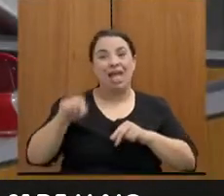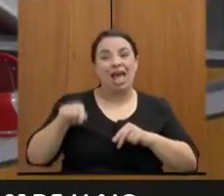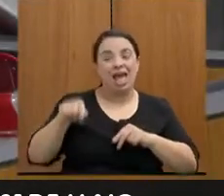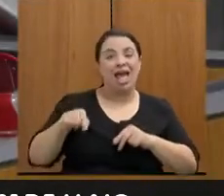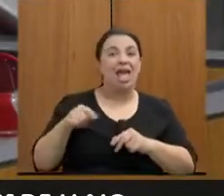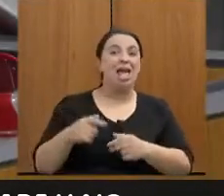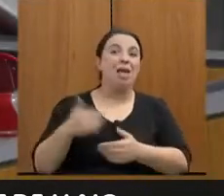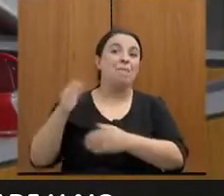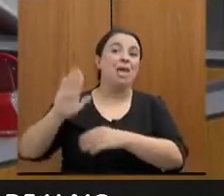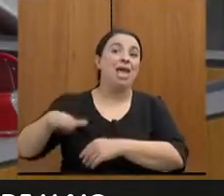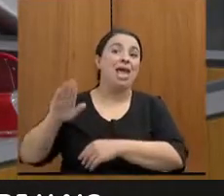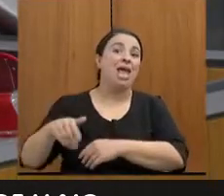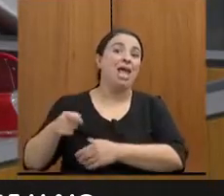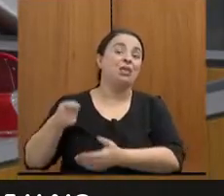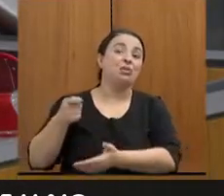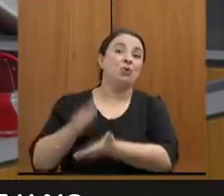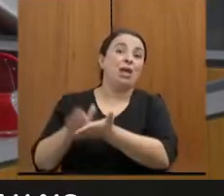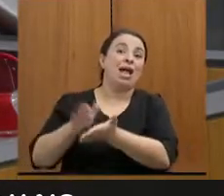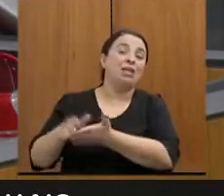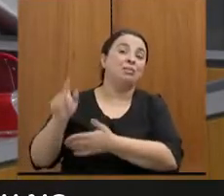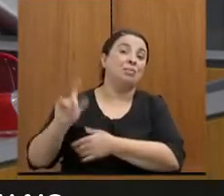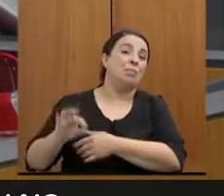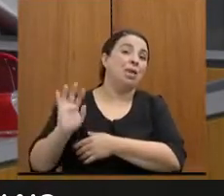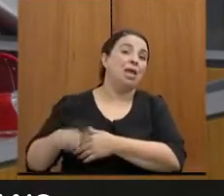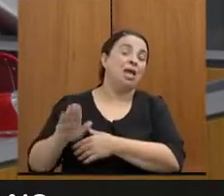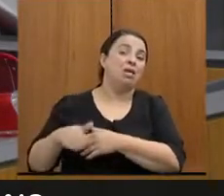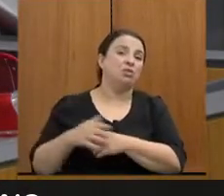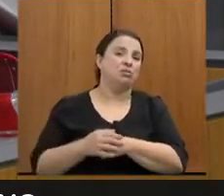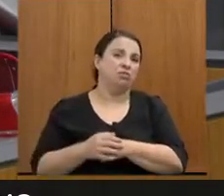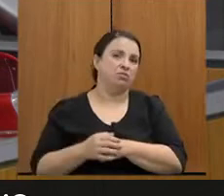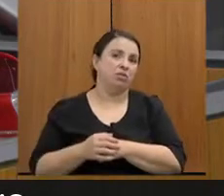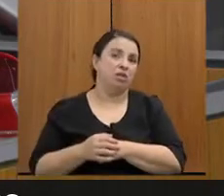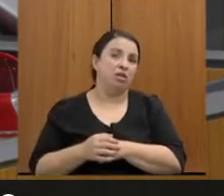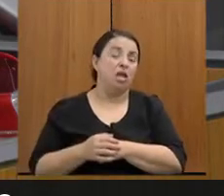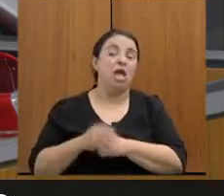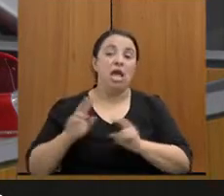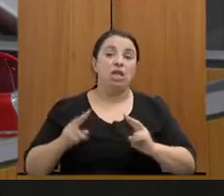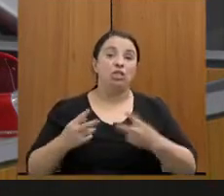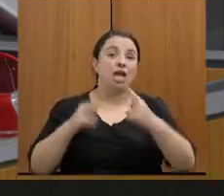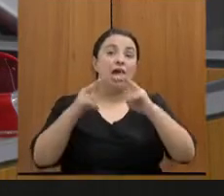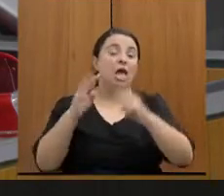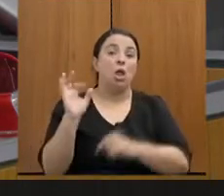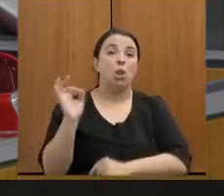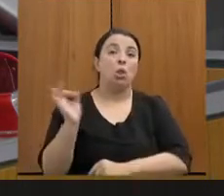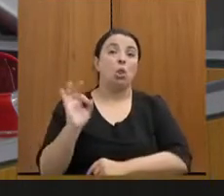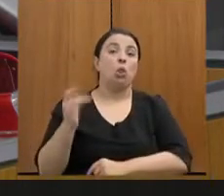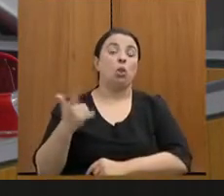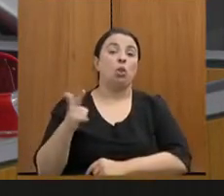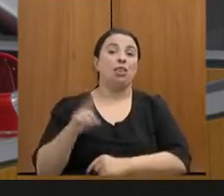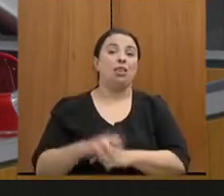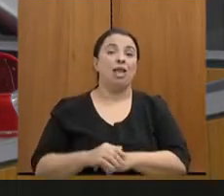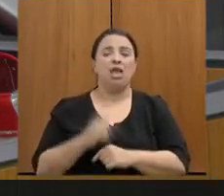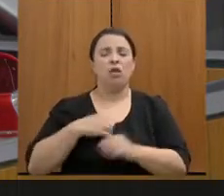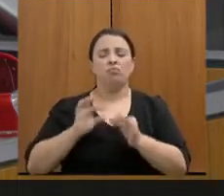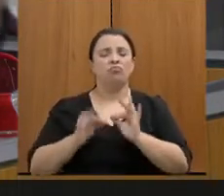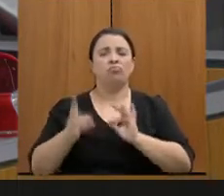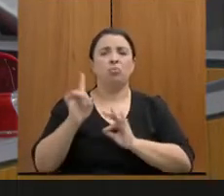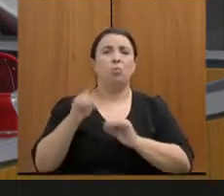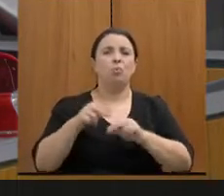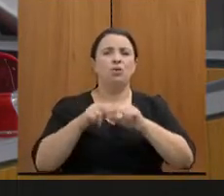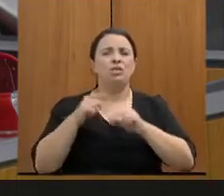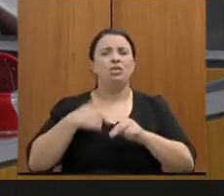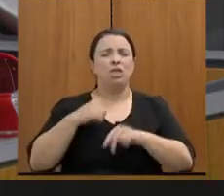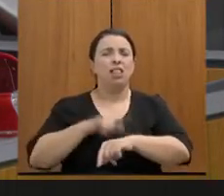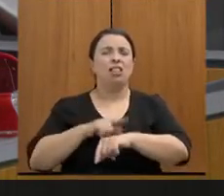Política de carreira, eu não vou me estender, até porque meu tempo já terminou, o presidente está sendo extremamente cortês, comigo e gentil, mas não tem